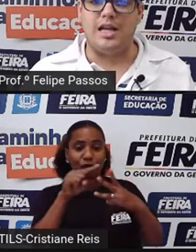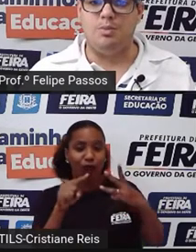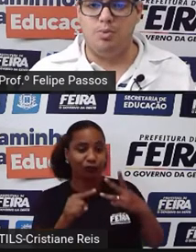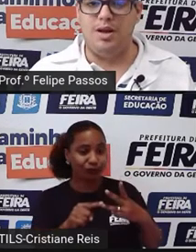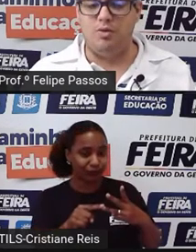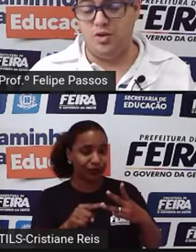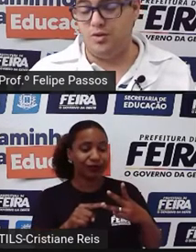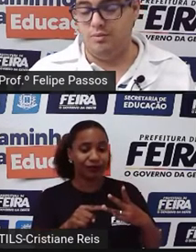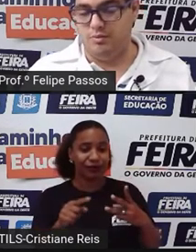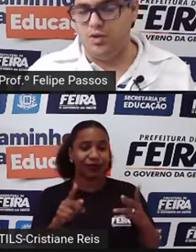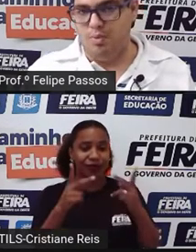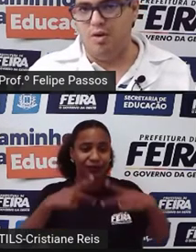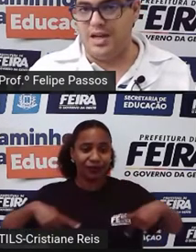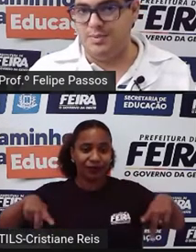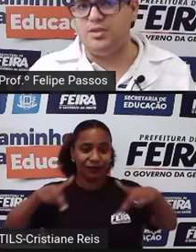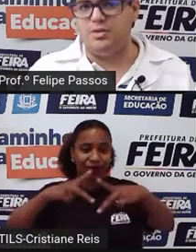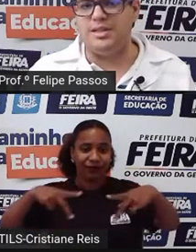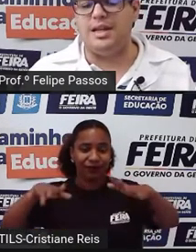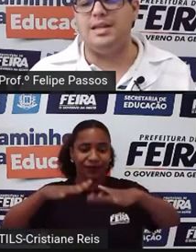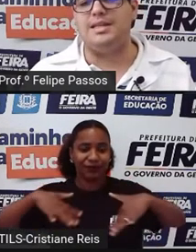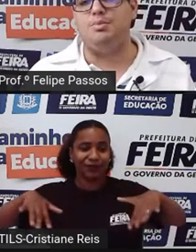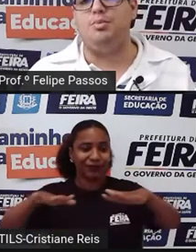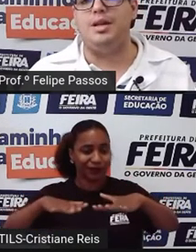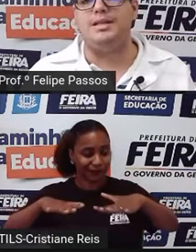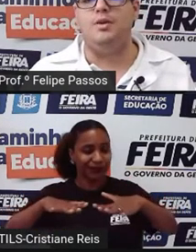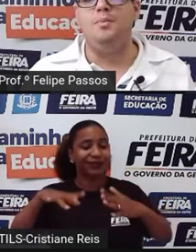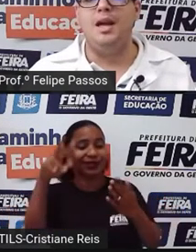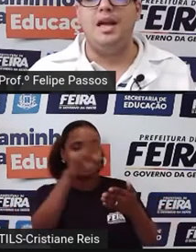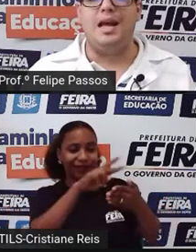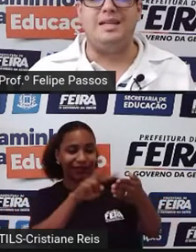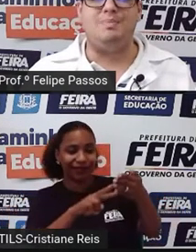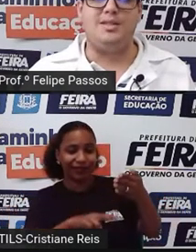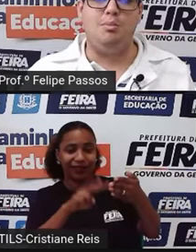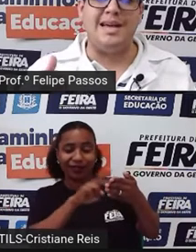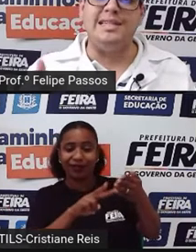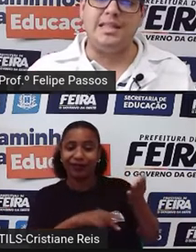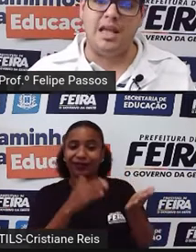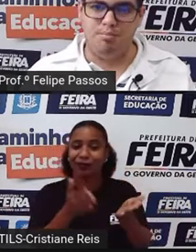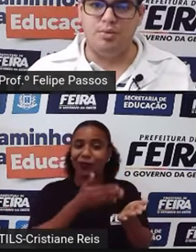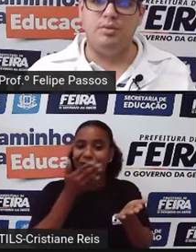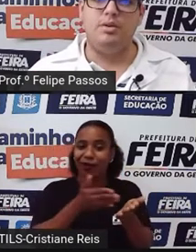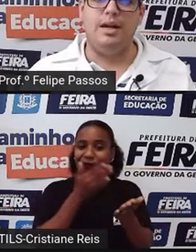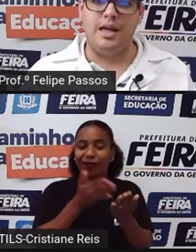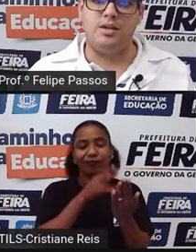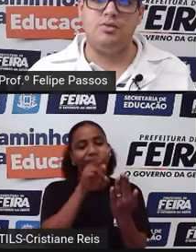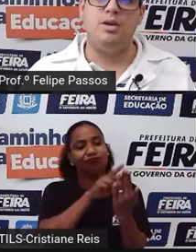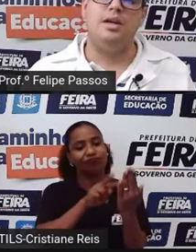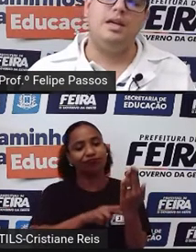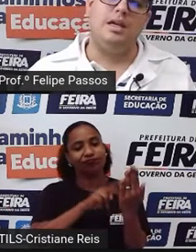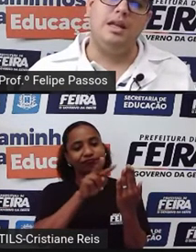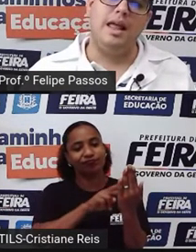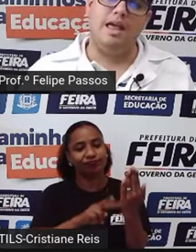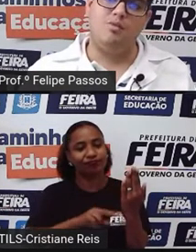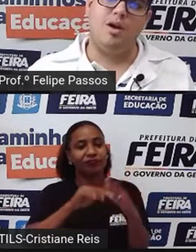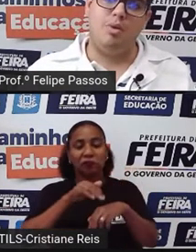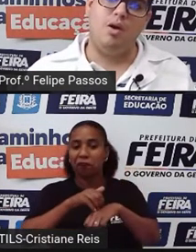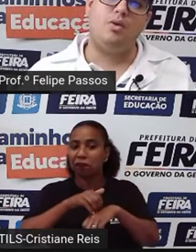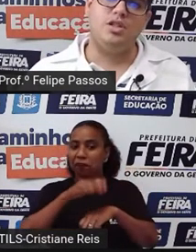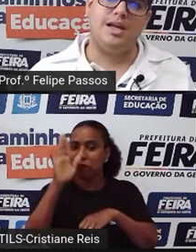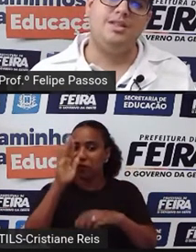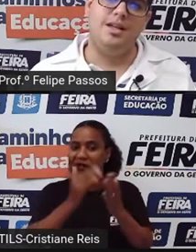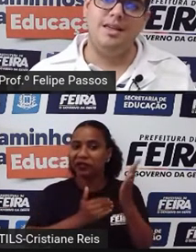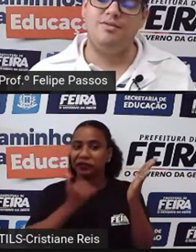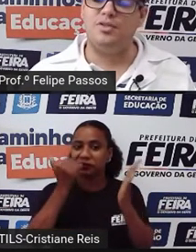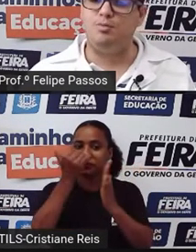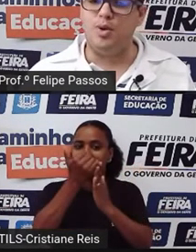as populações, as pessoas, né? Dessa população, elas passam mais tempo lendo e lêem uma maior